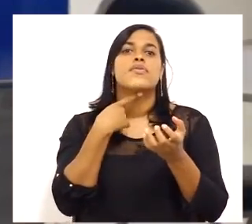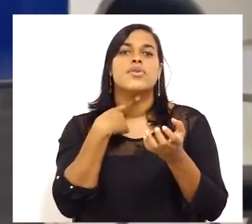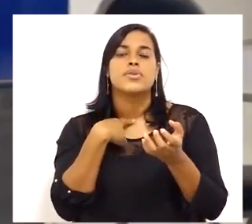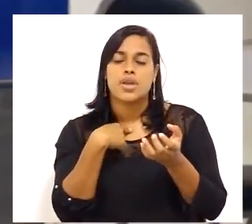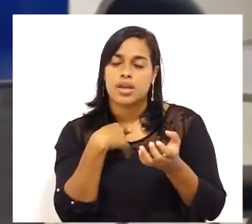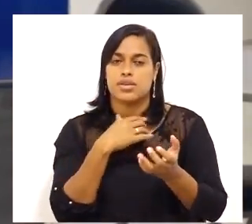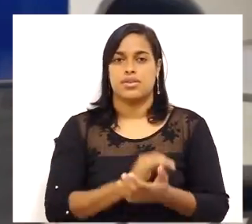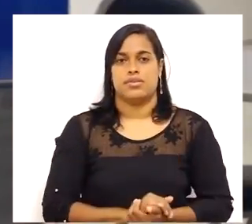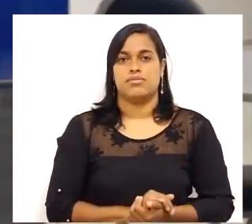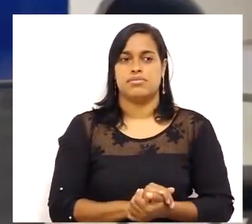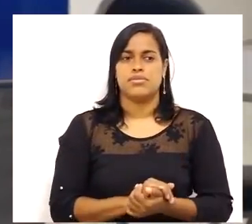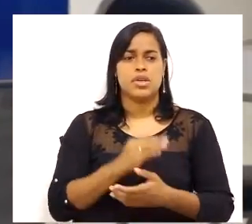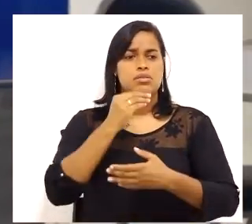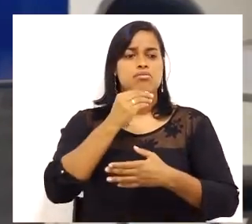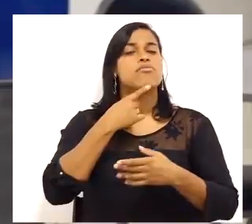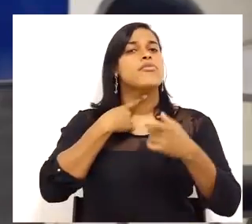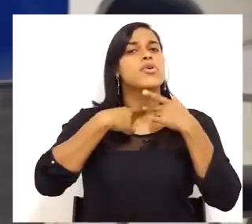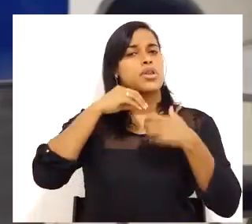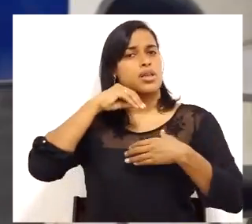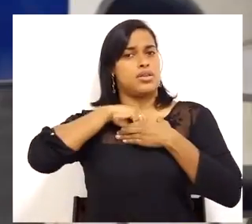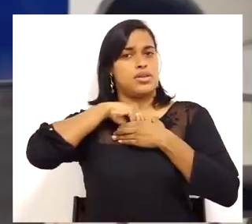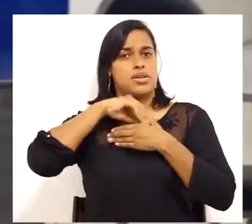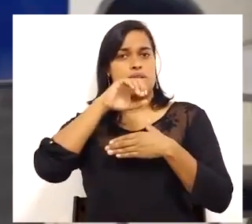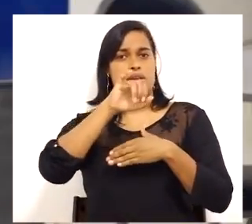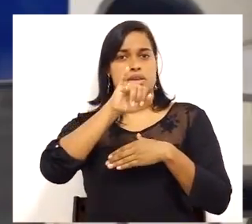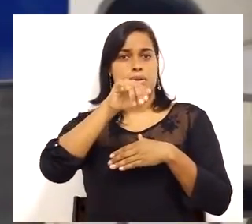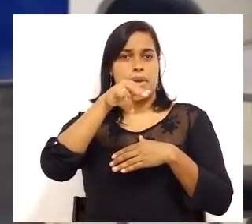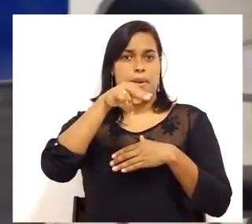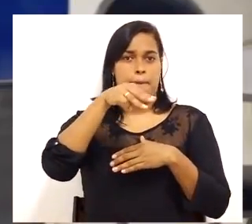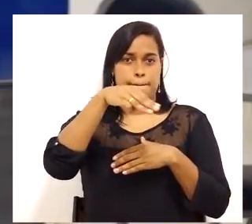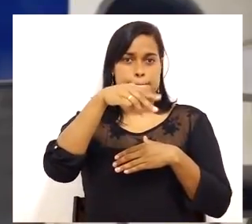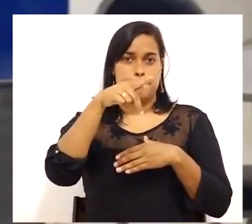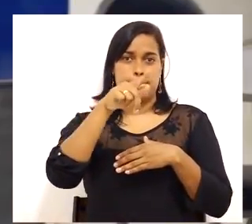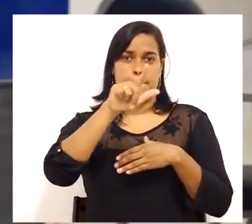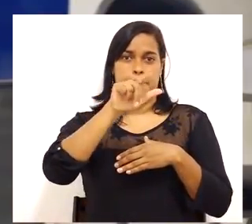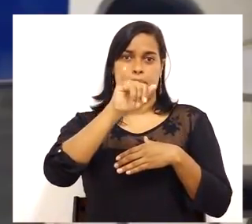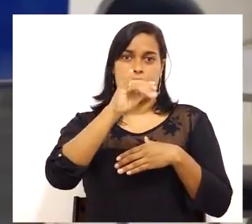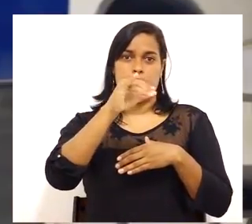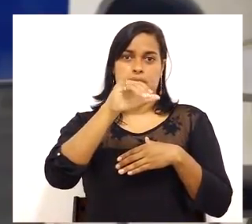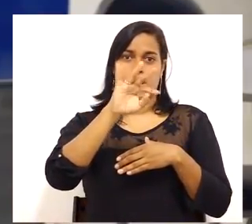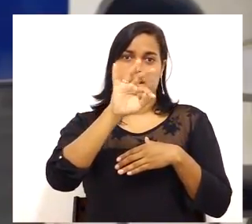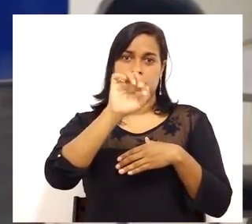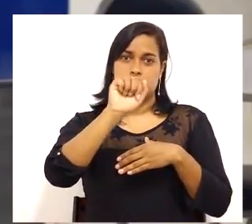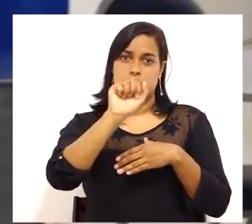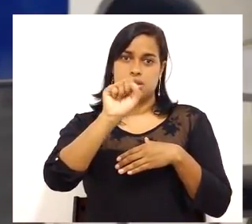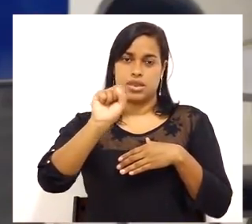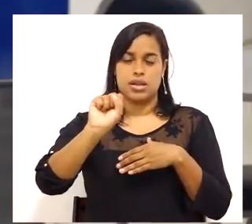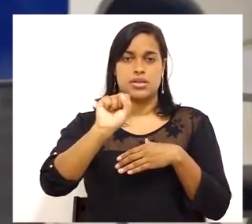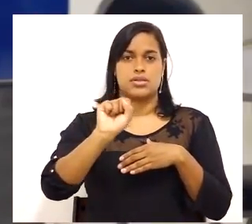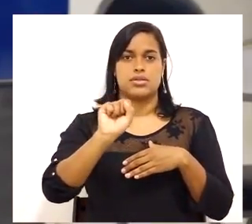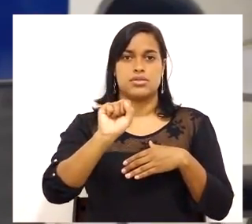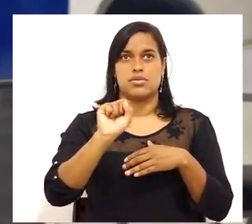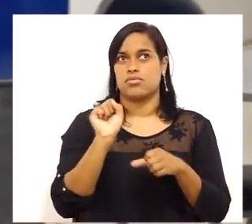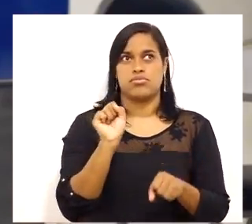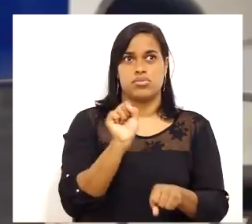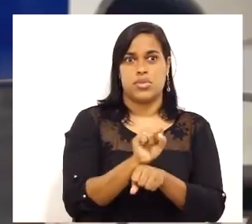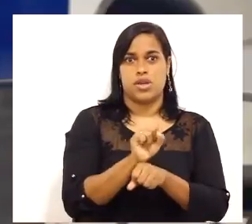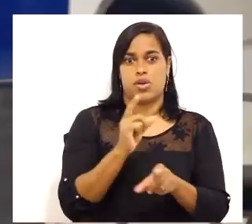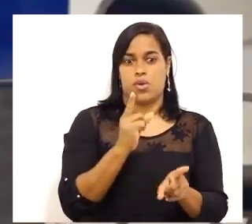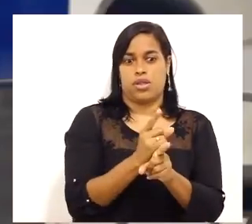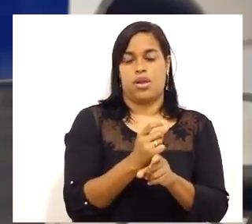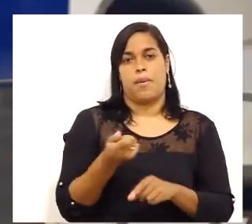seriam então as necessidades implícitas? São aquelas que o cliente não espera encontrar no produto.